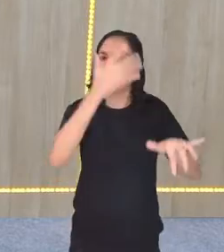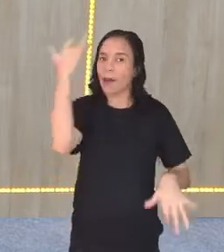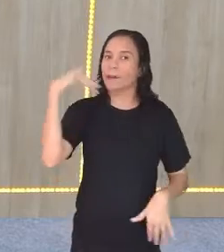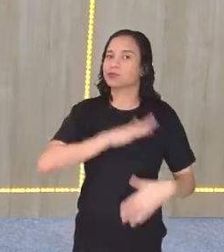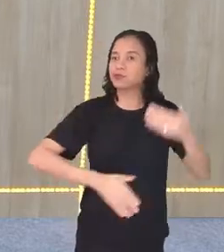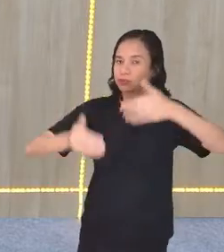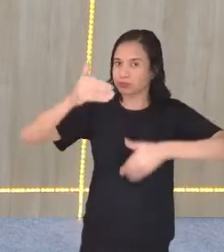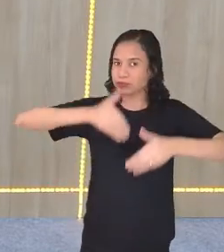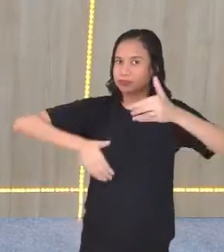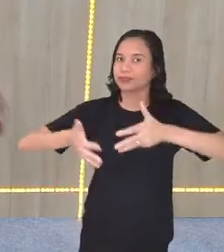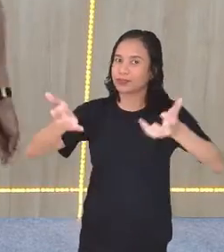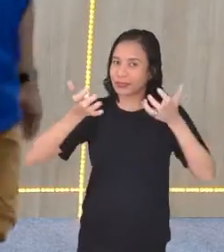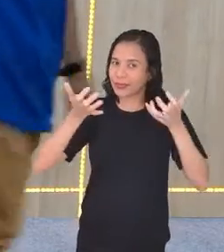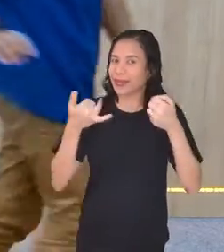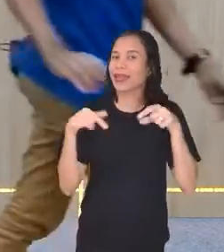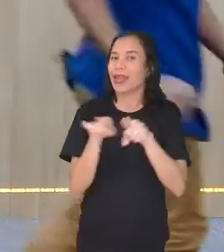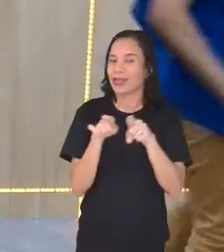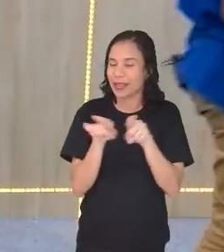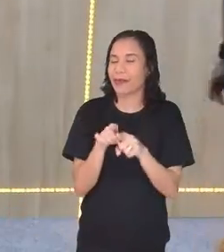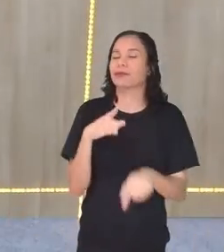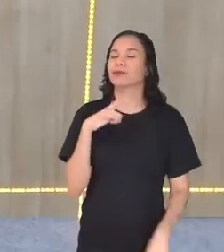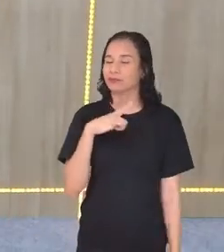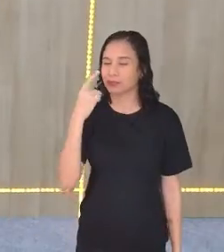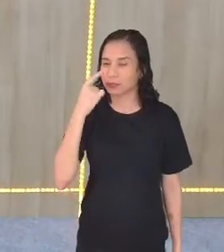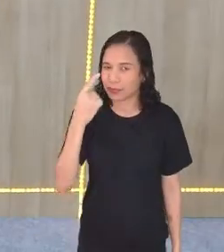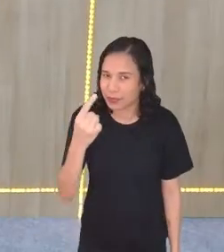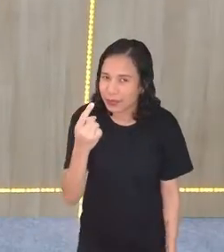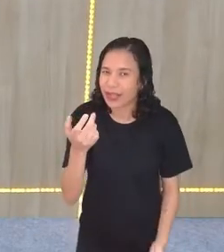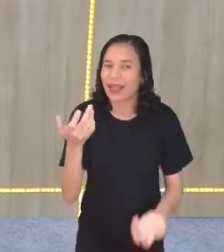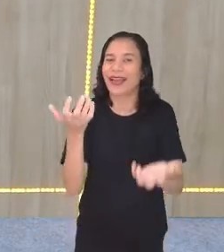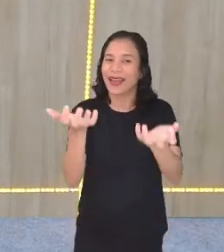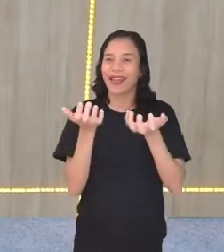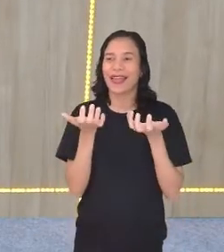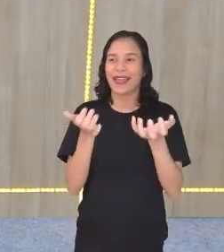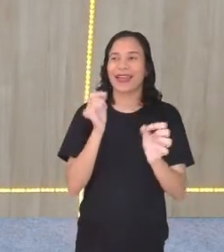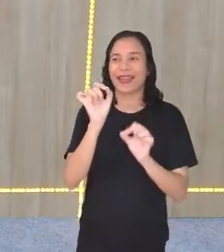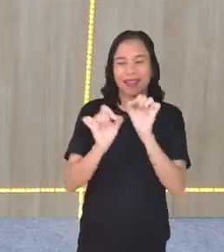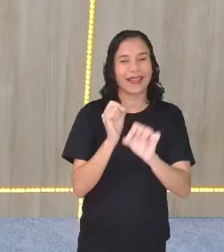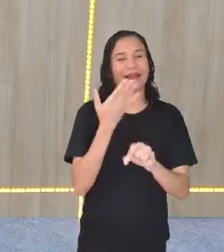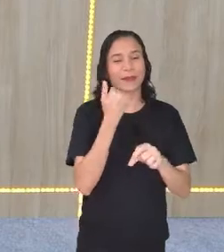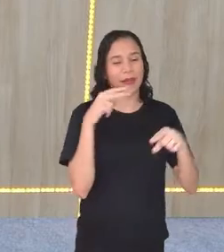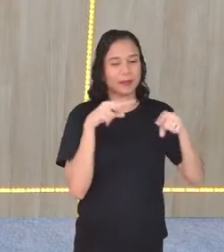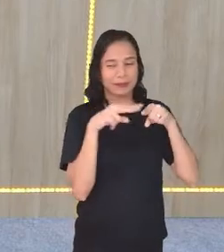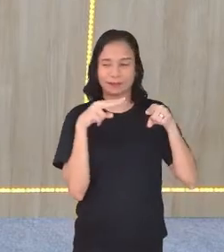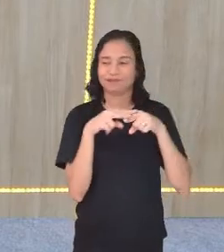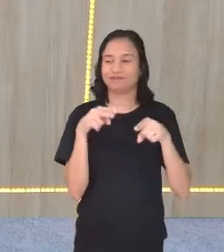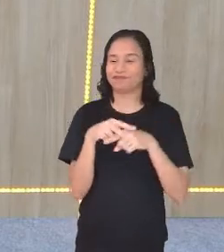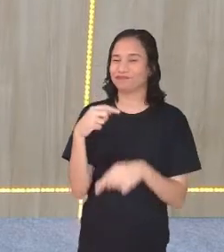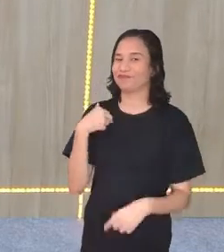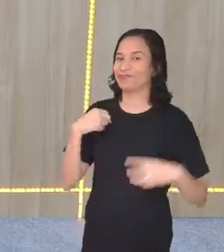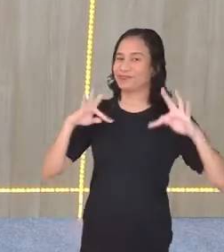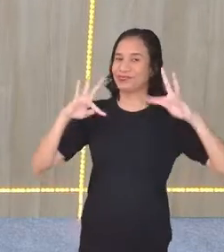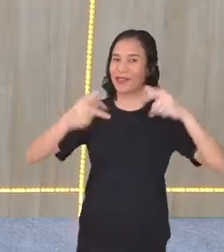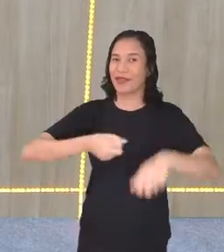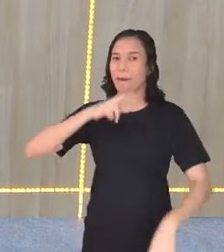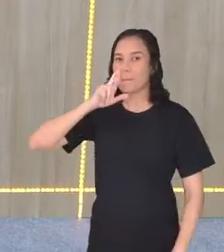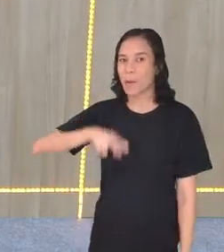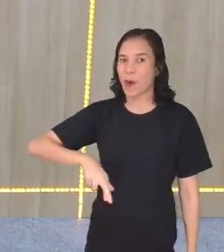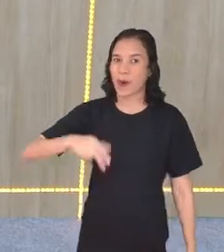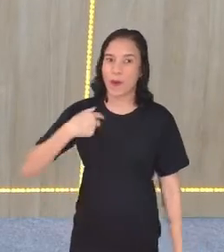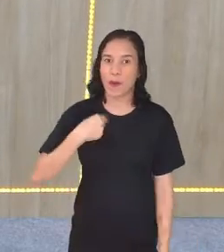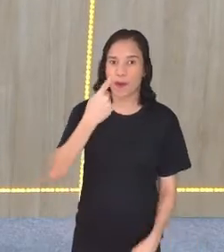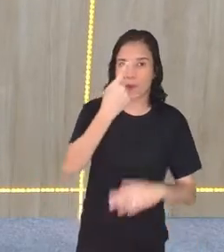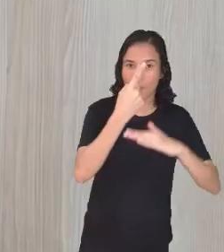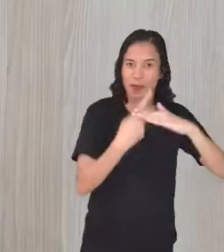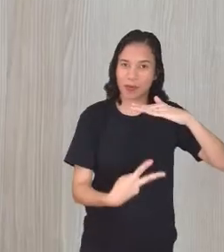Eu acho que tão querendo... Eu acho, Ricardinho, que tão querendo pizza. Eita! mundo respondendo aqui. Um meio, um